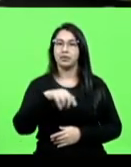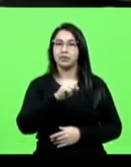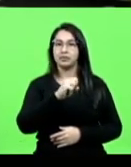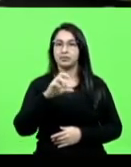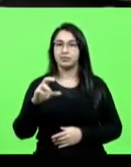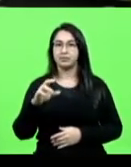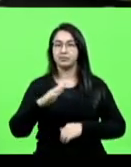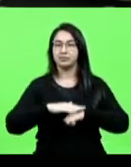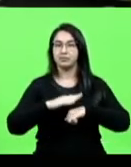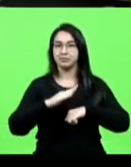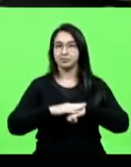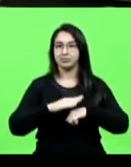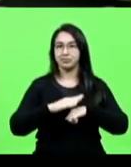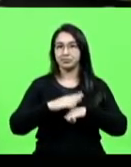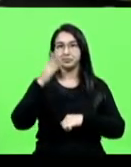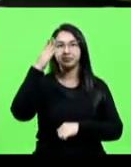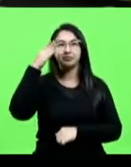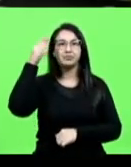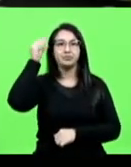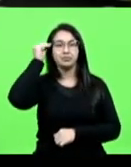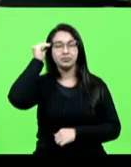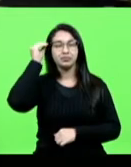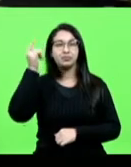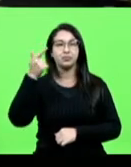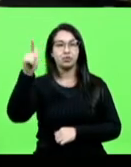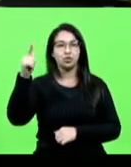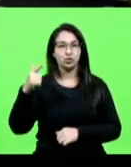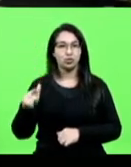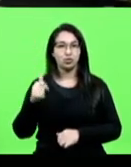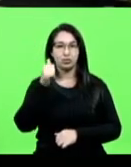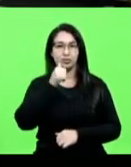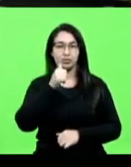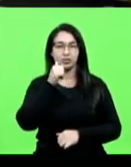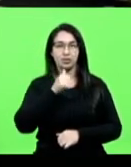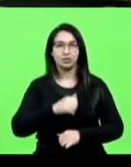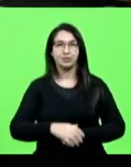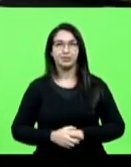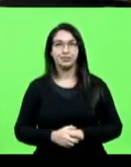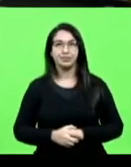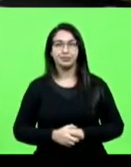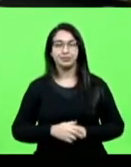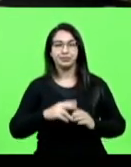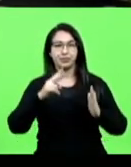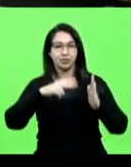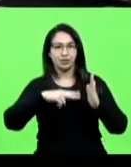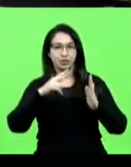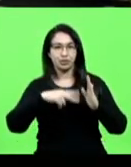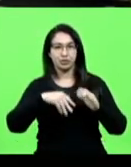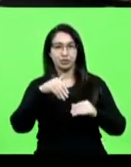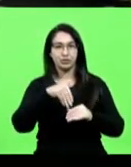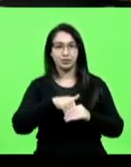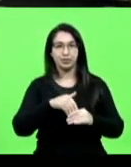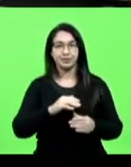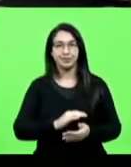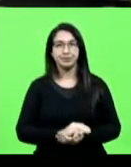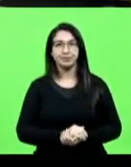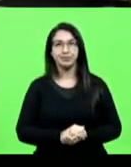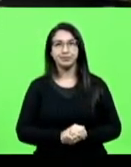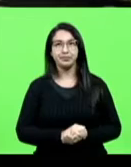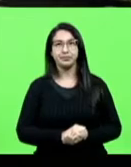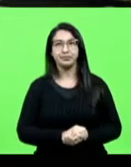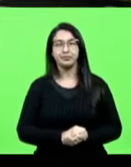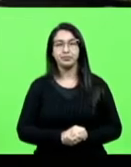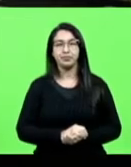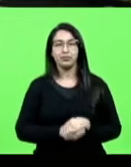Luciane Carminati e outras. Vou ler o voto, senhora presidente. Da análise